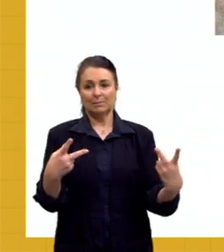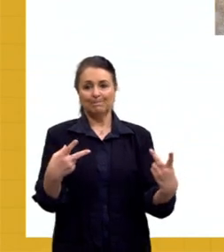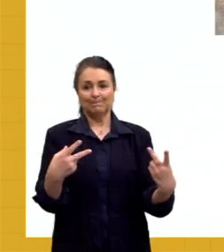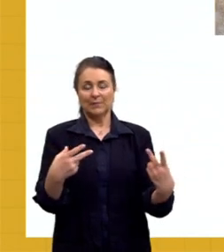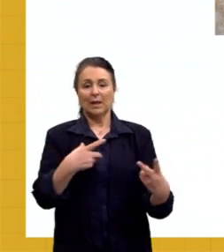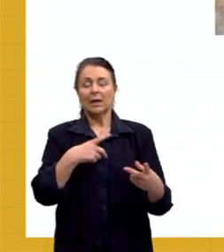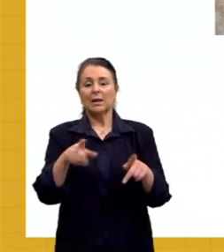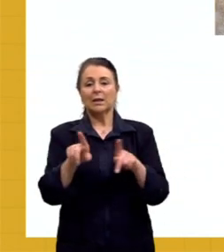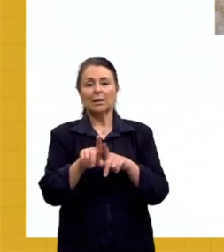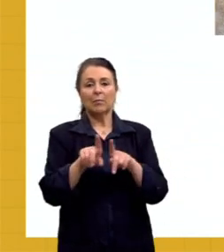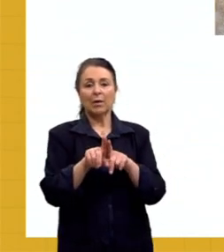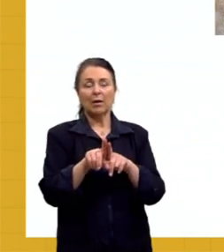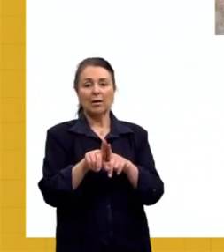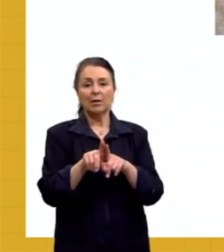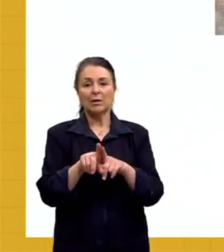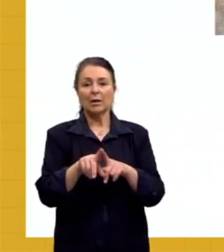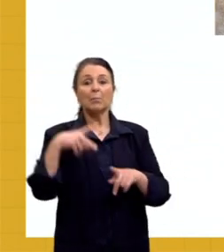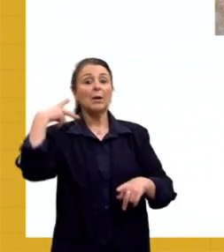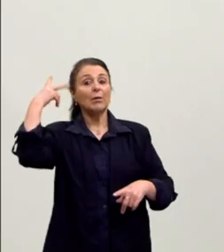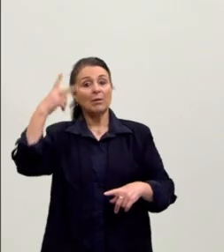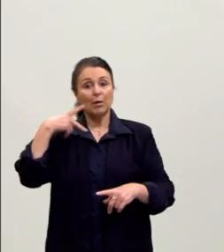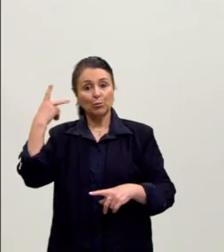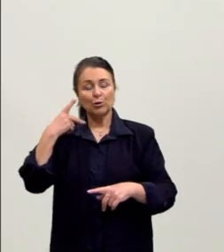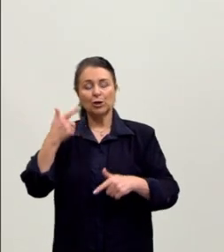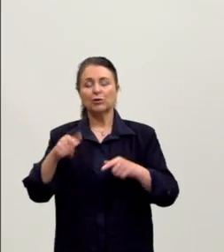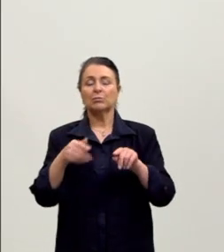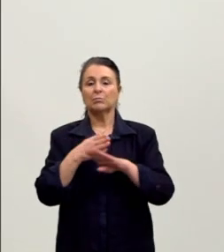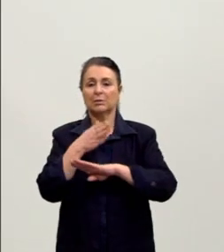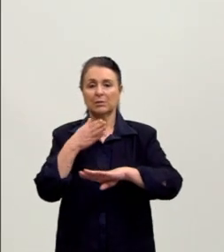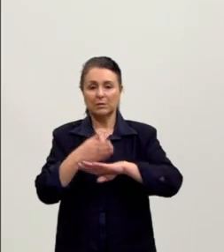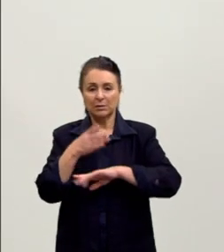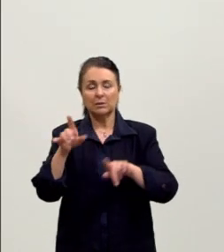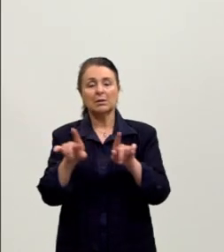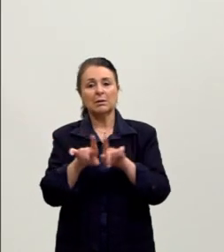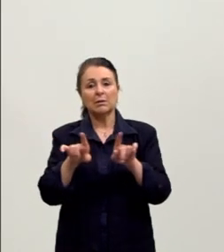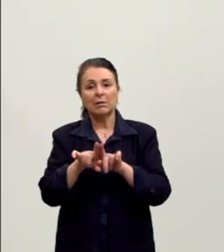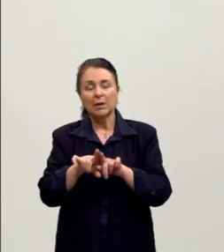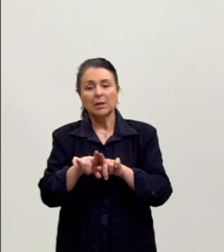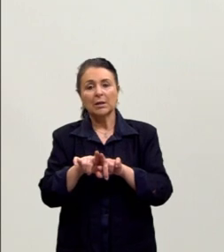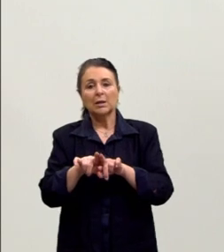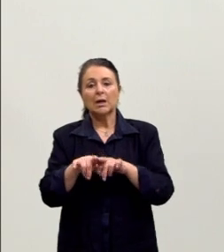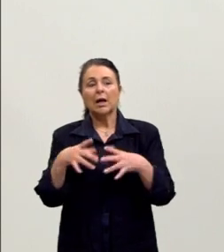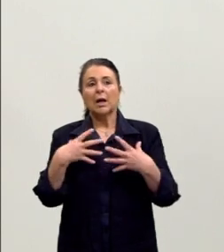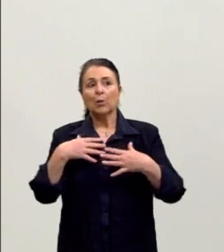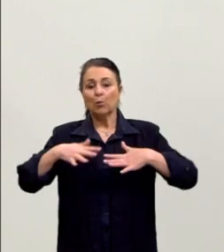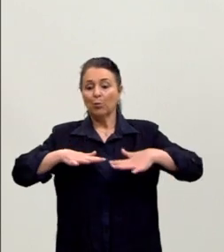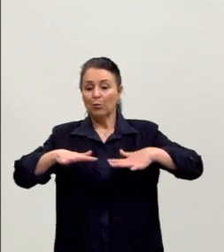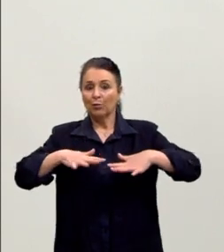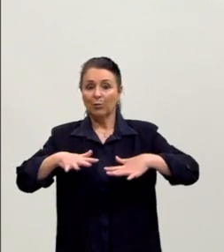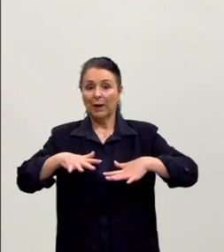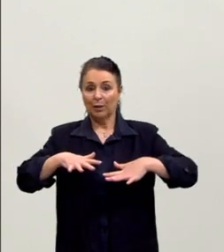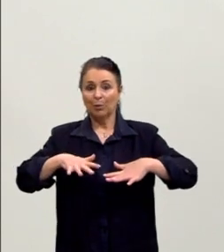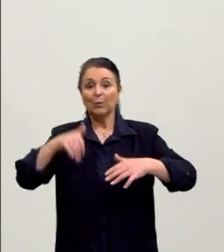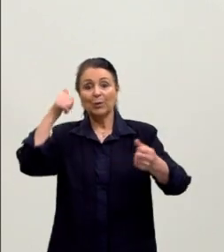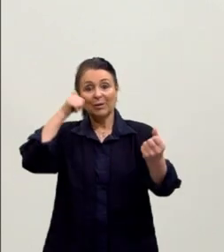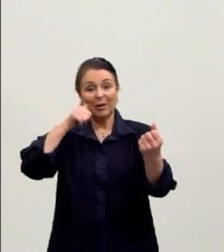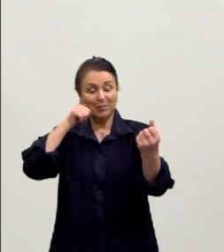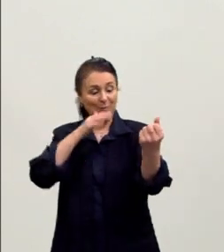a questão da política, é envolvida ativista politicamente, nesse movimento feminista dos anos